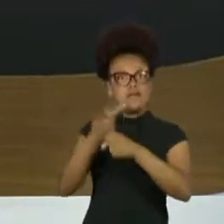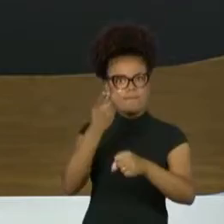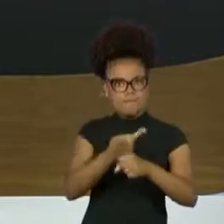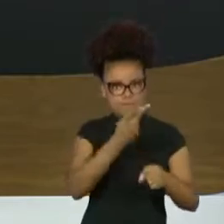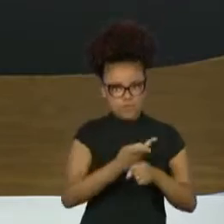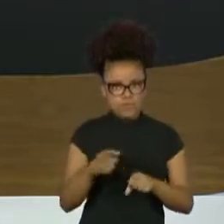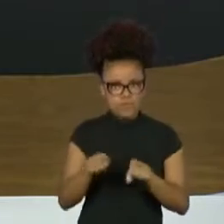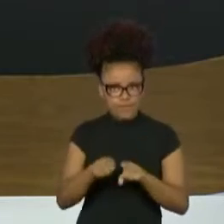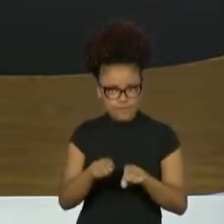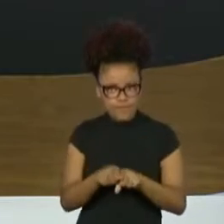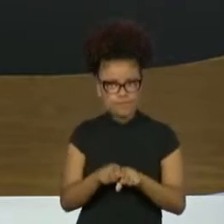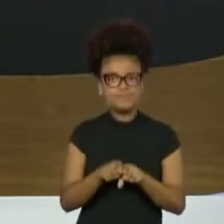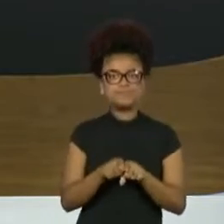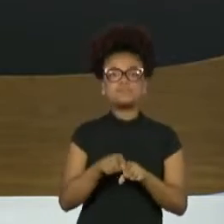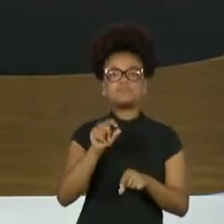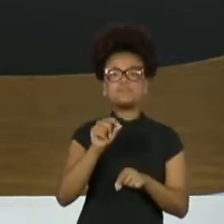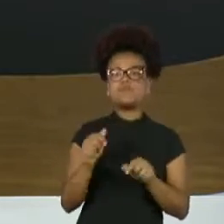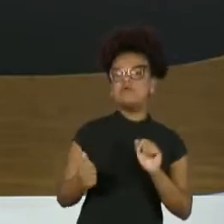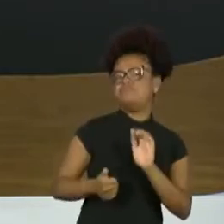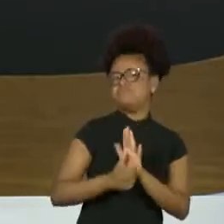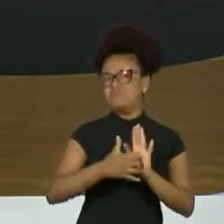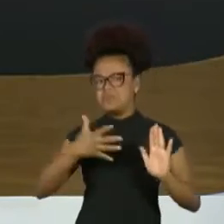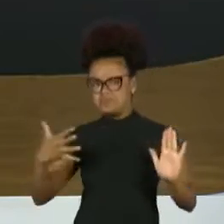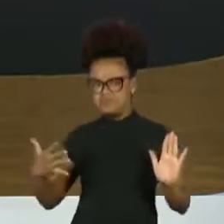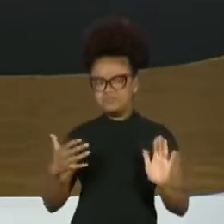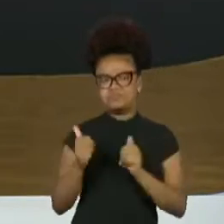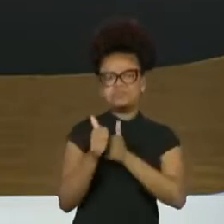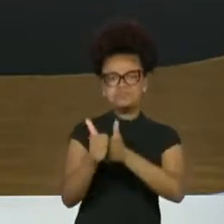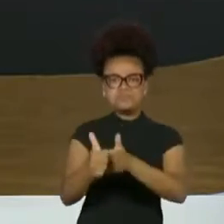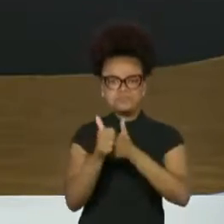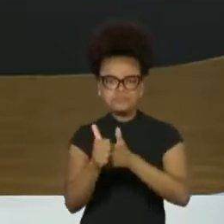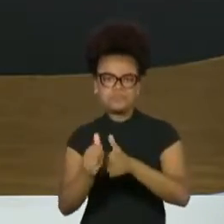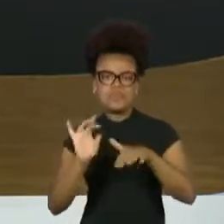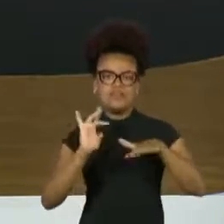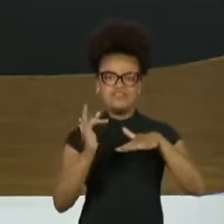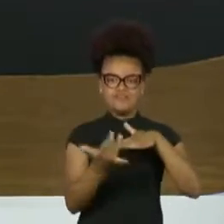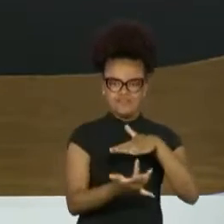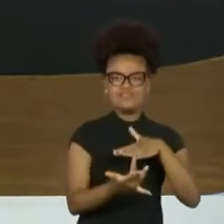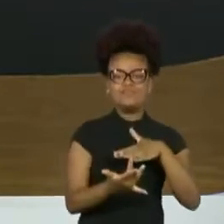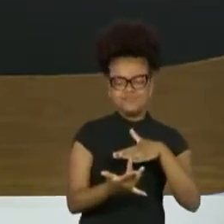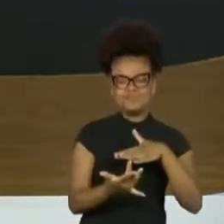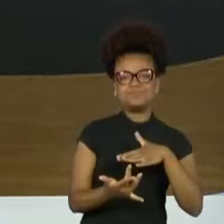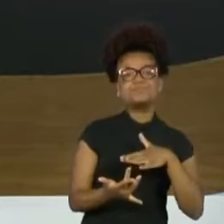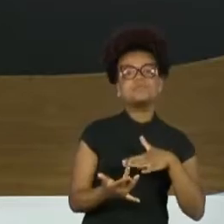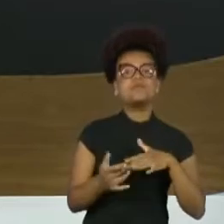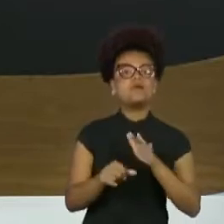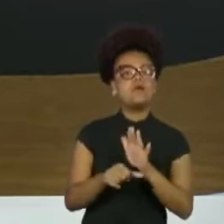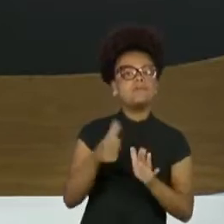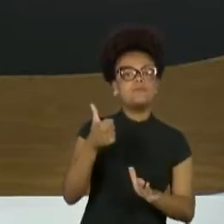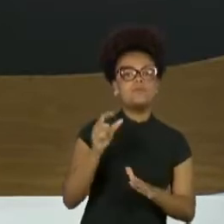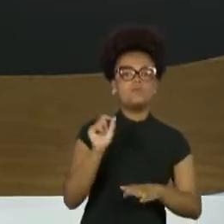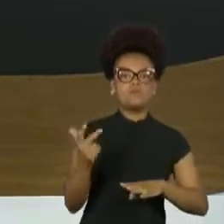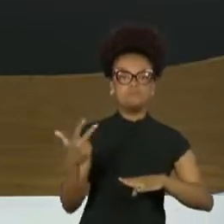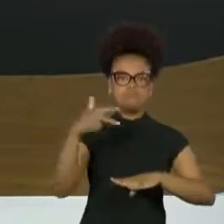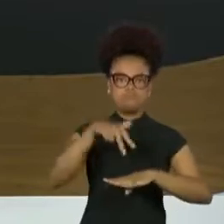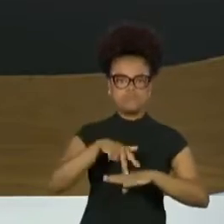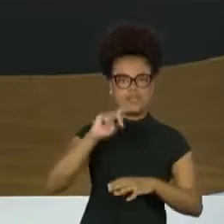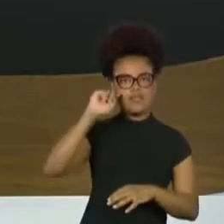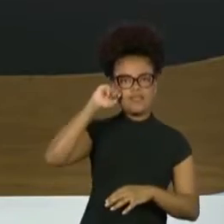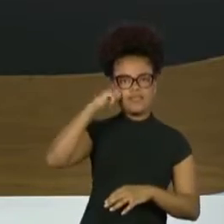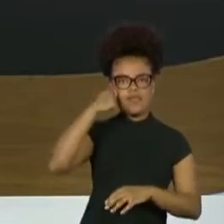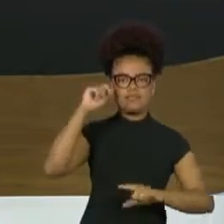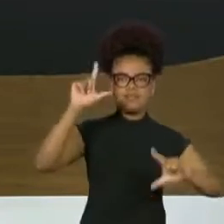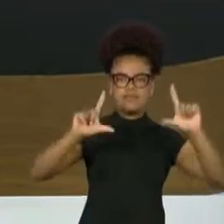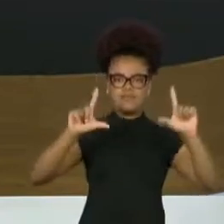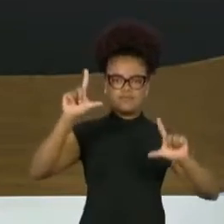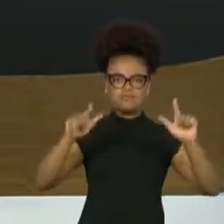de milhares de seguidores nas redes sociais. Uma das primeiras protagonistas negras nas telas, agora